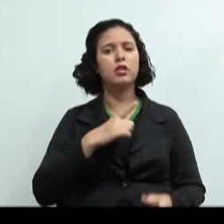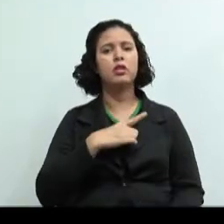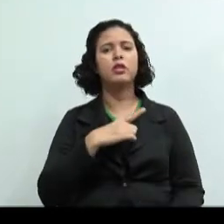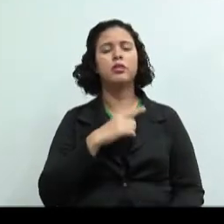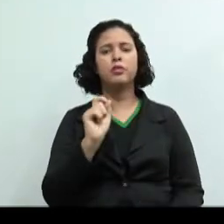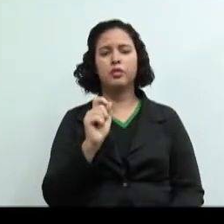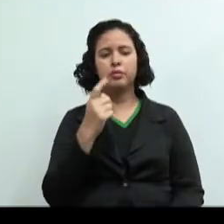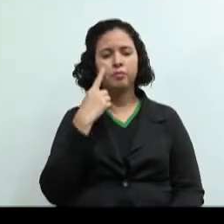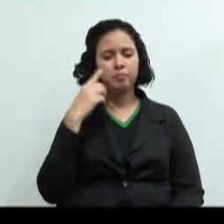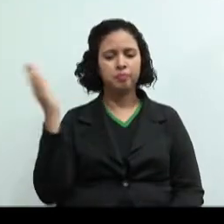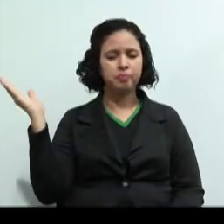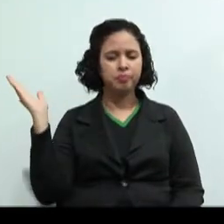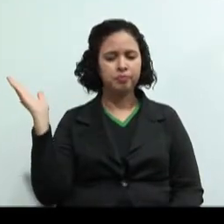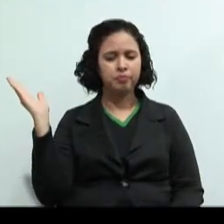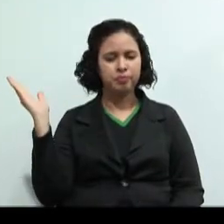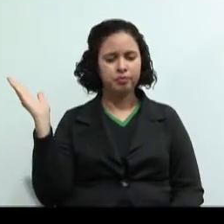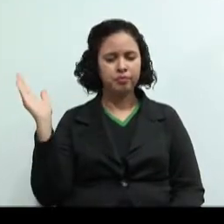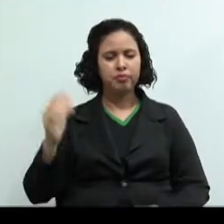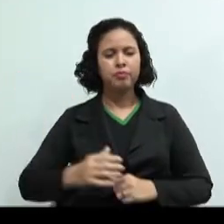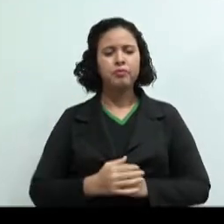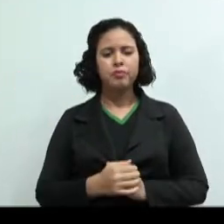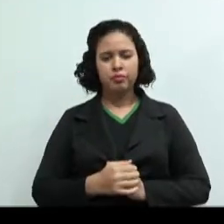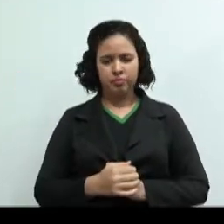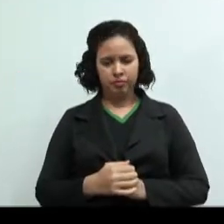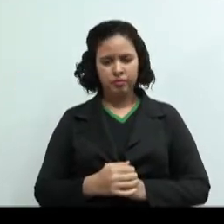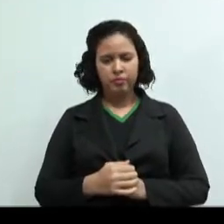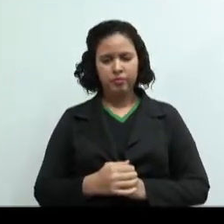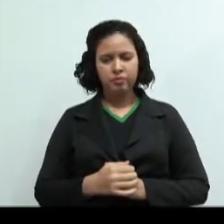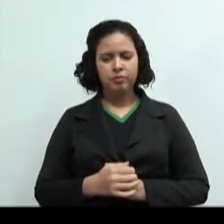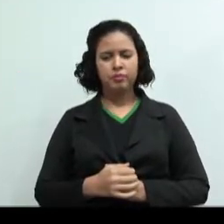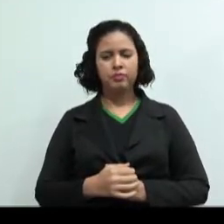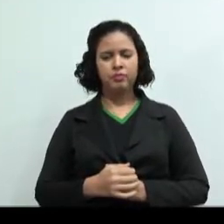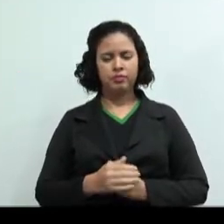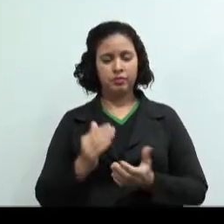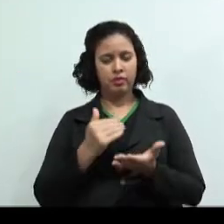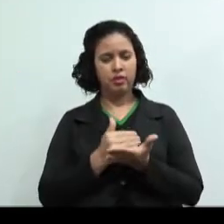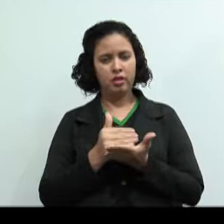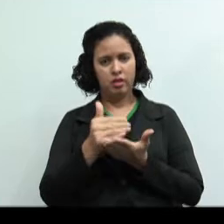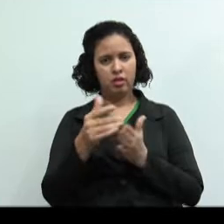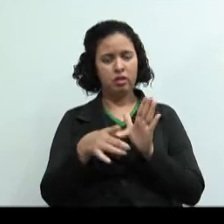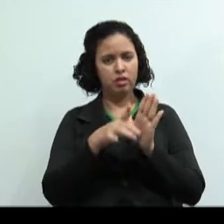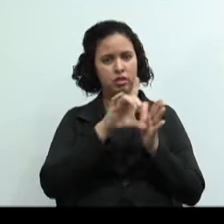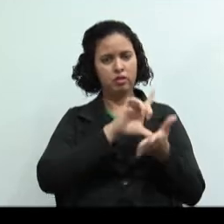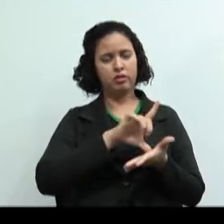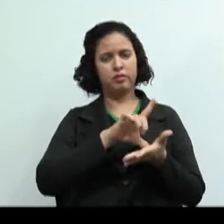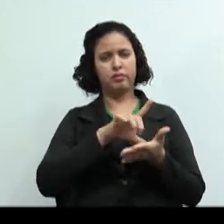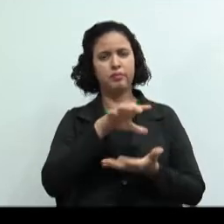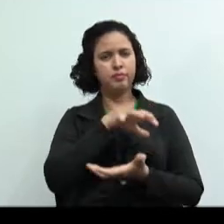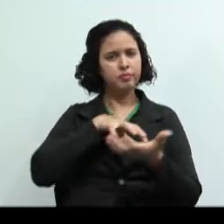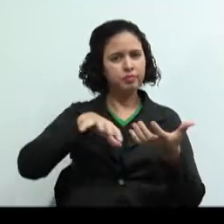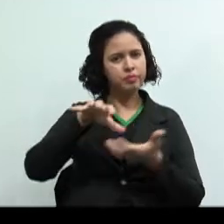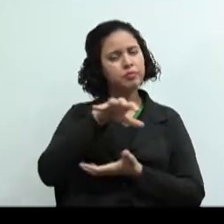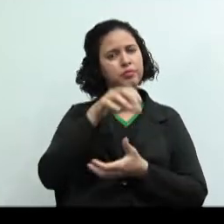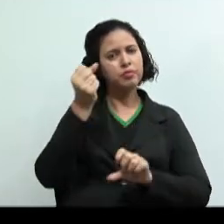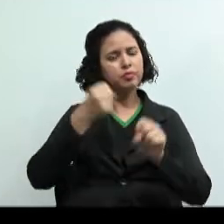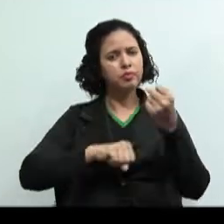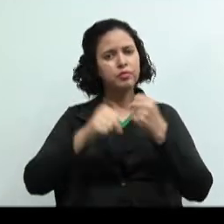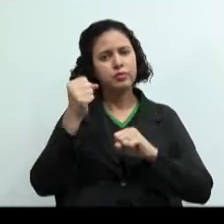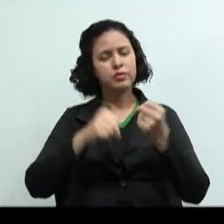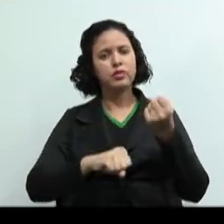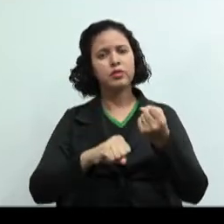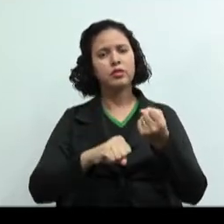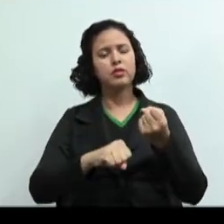Então, inicialmente, antes da revolução industrial, quem mensurava o valor da mão de obra,